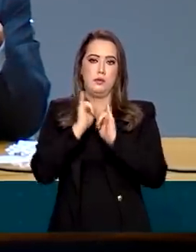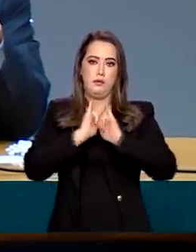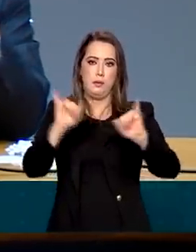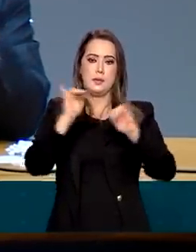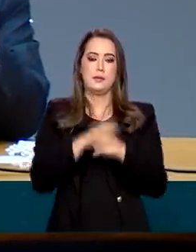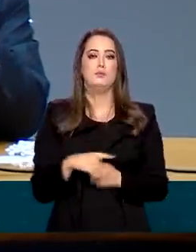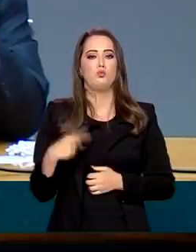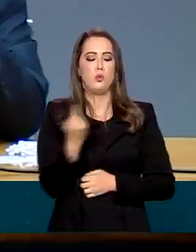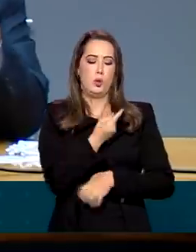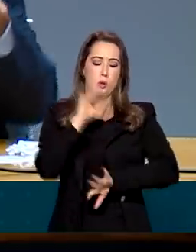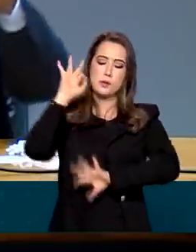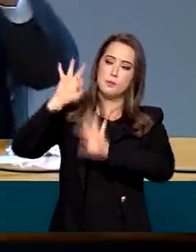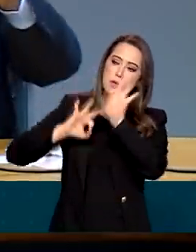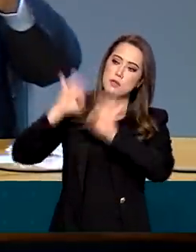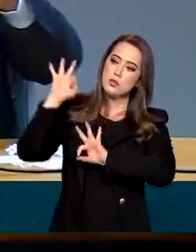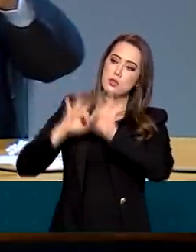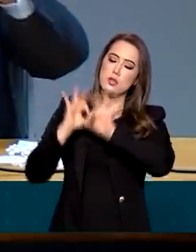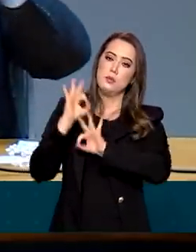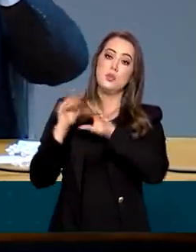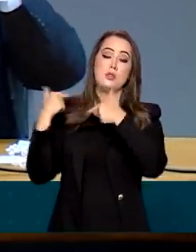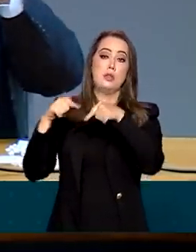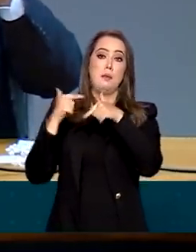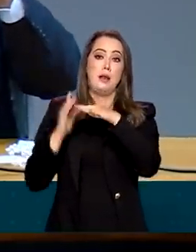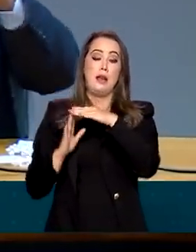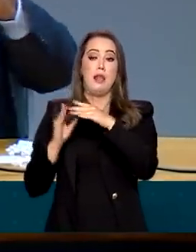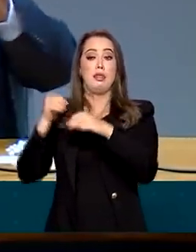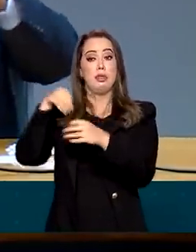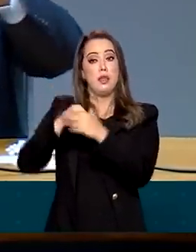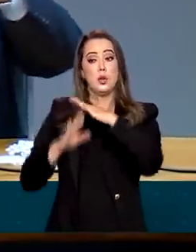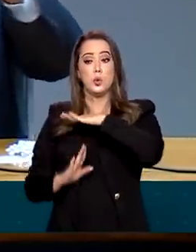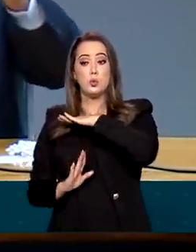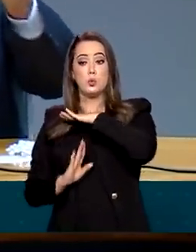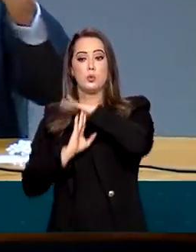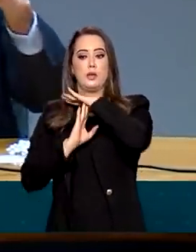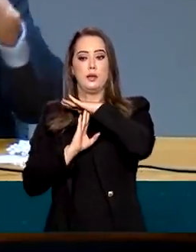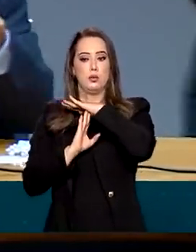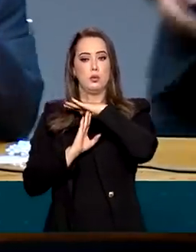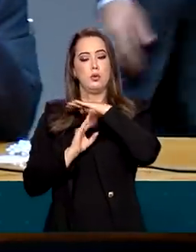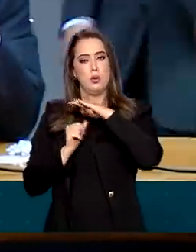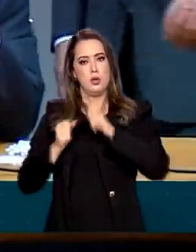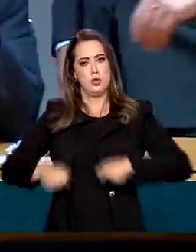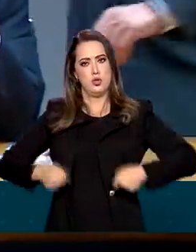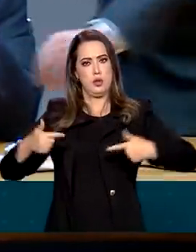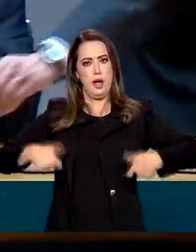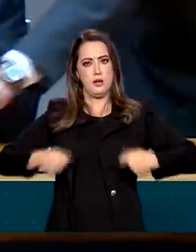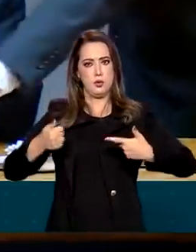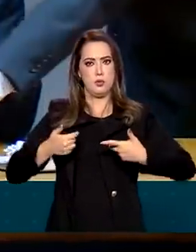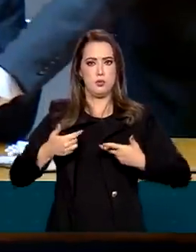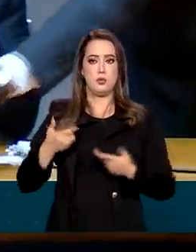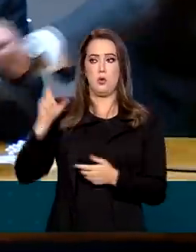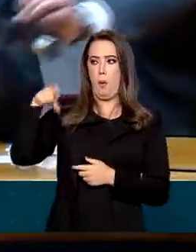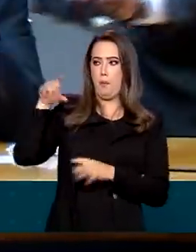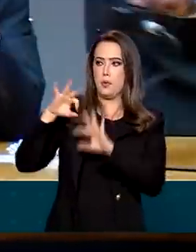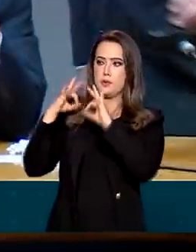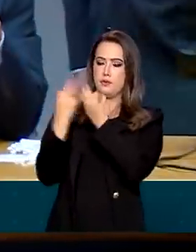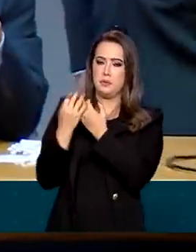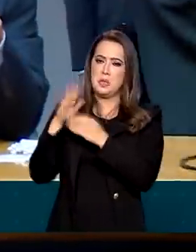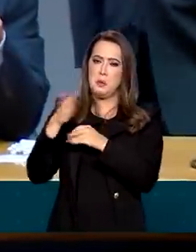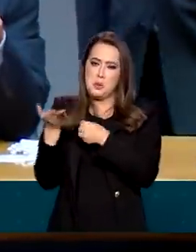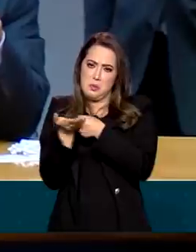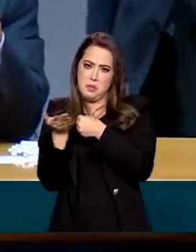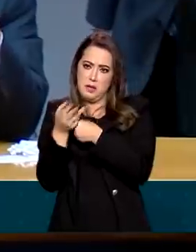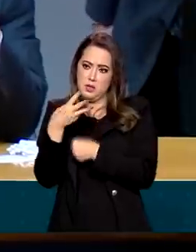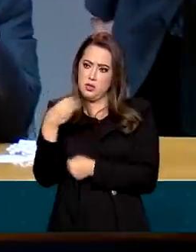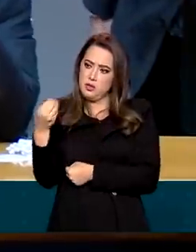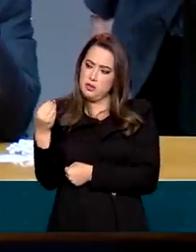fazer justamente dentro do teto um Bolsa Família, que seria em torno de 300 e, ao mesmo tempo,